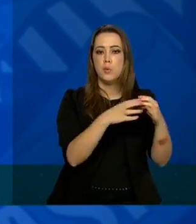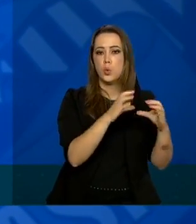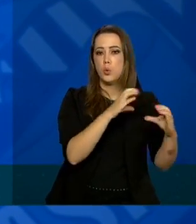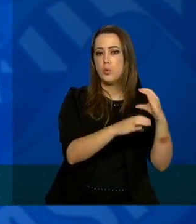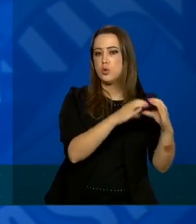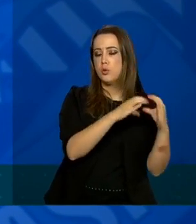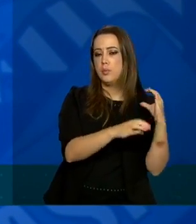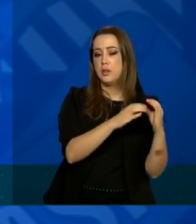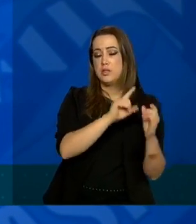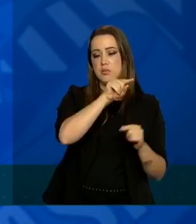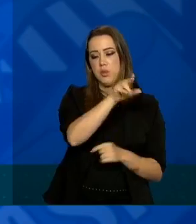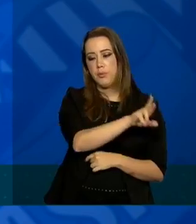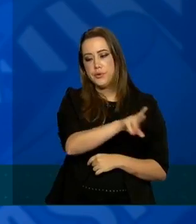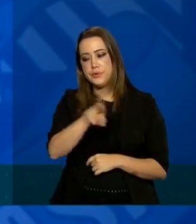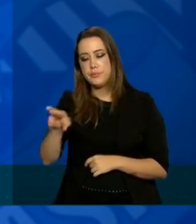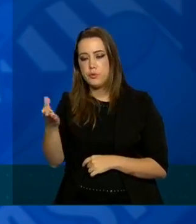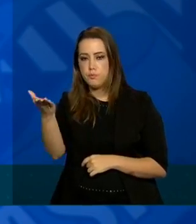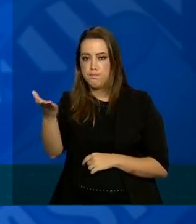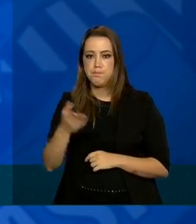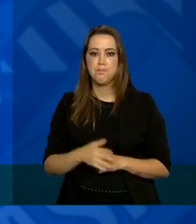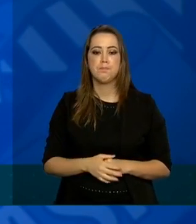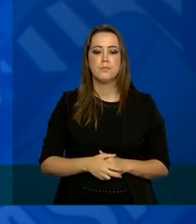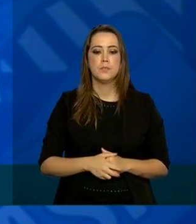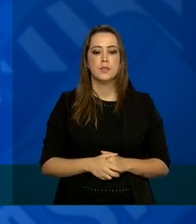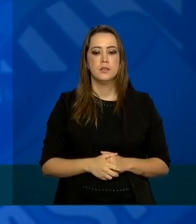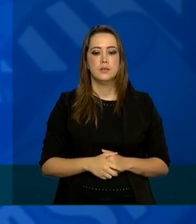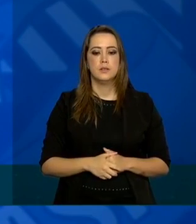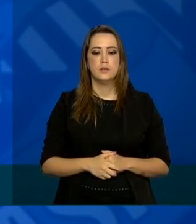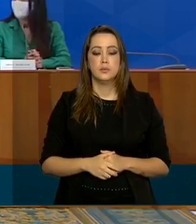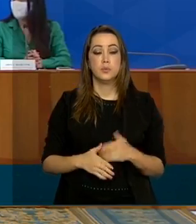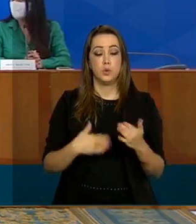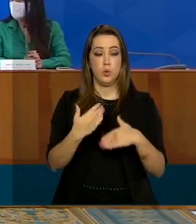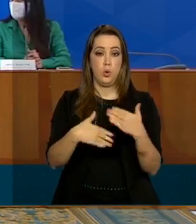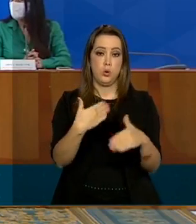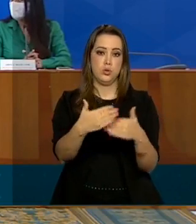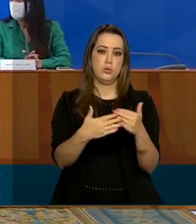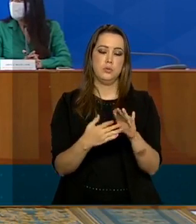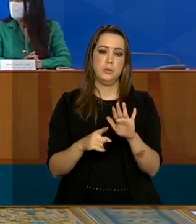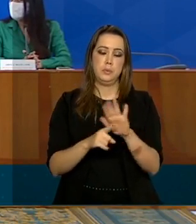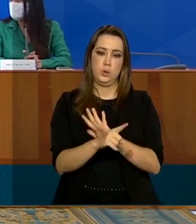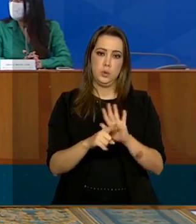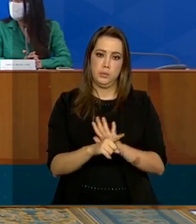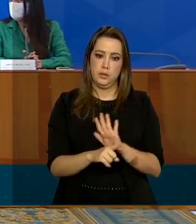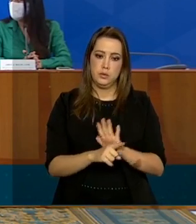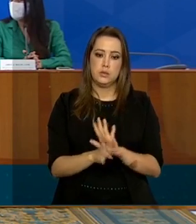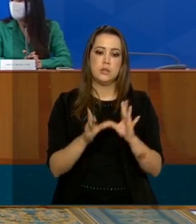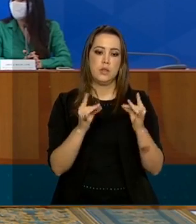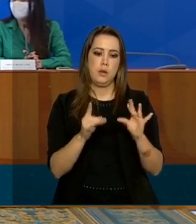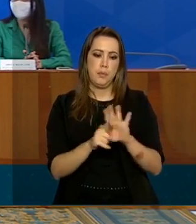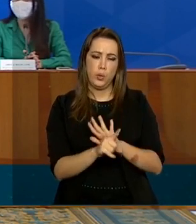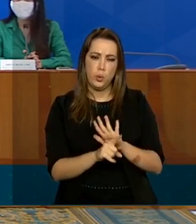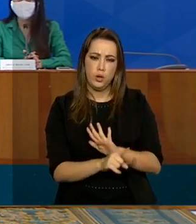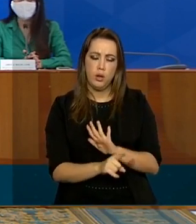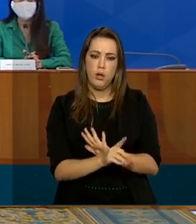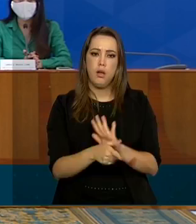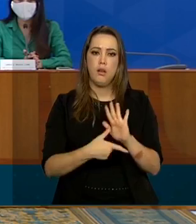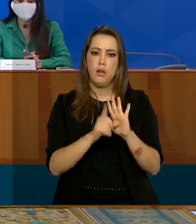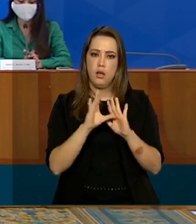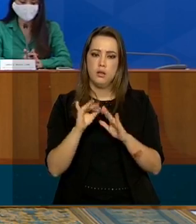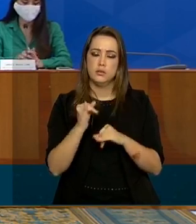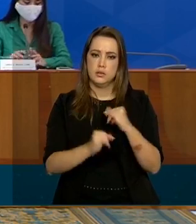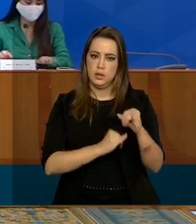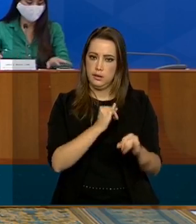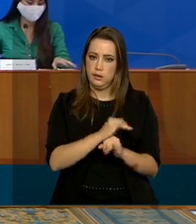pergunta e será devidamente respondida dando sequência nós temos aqui também algumas perguntas que foram previamente